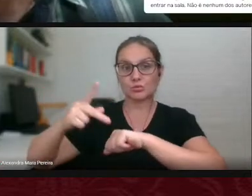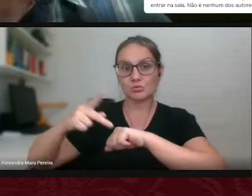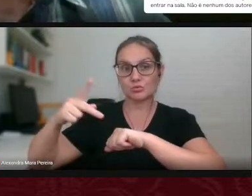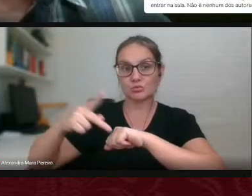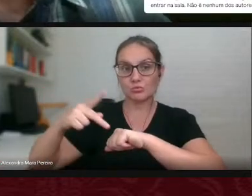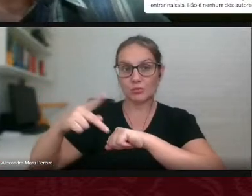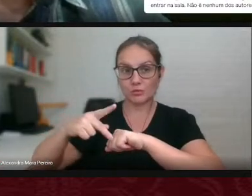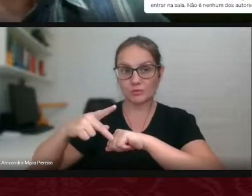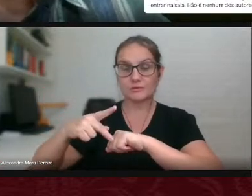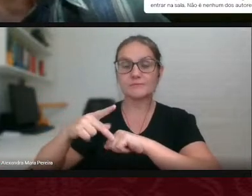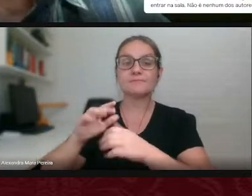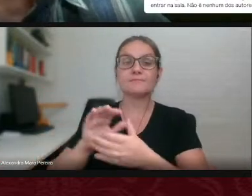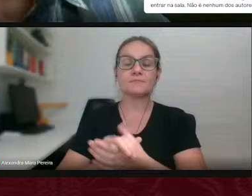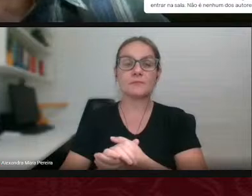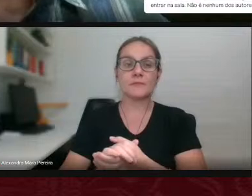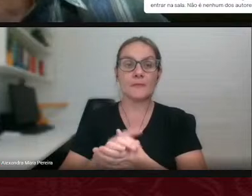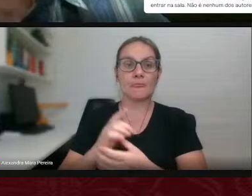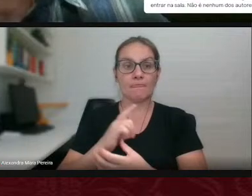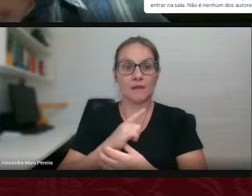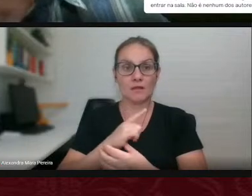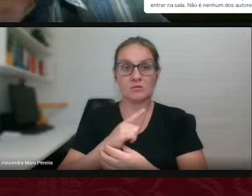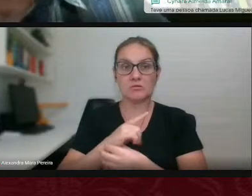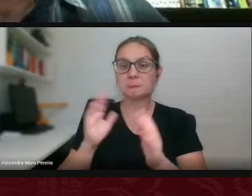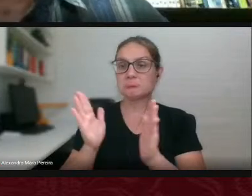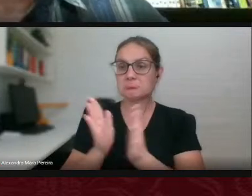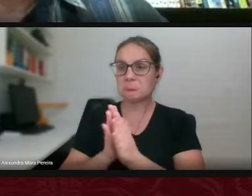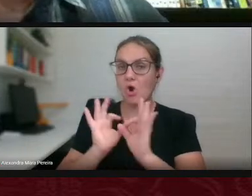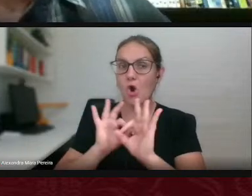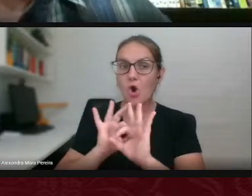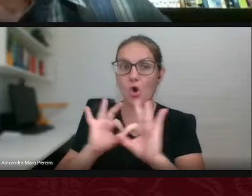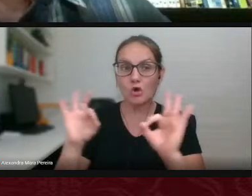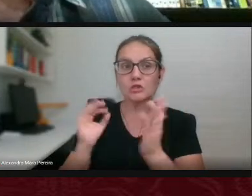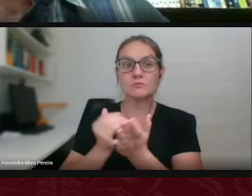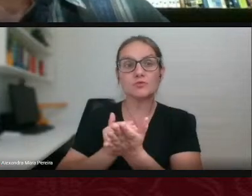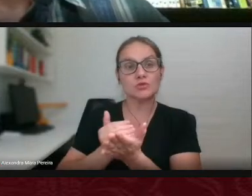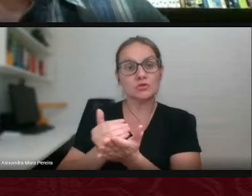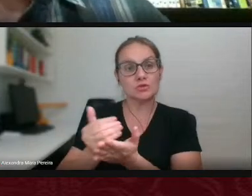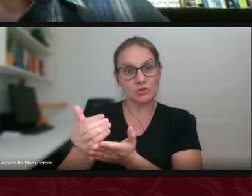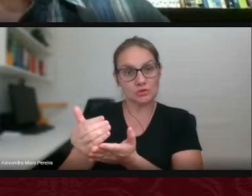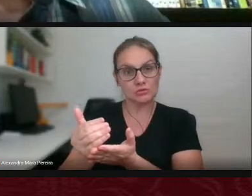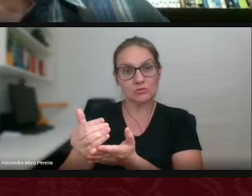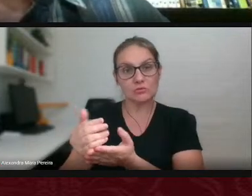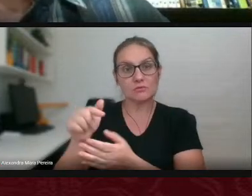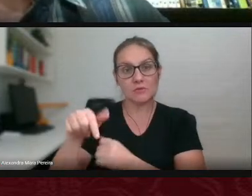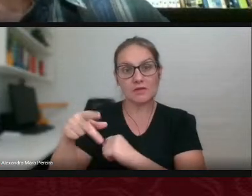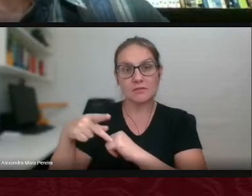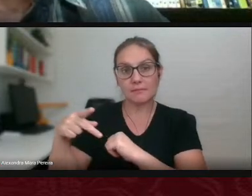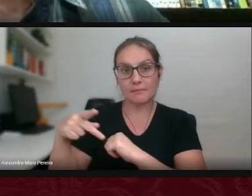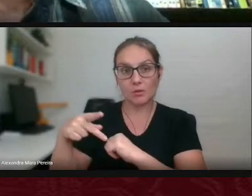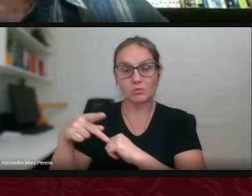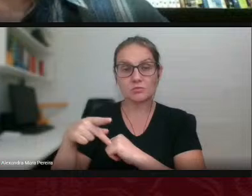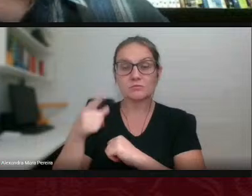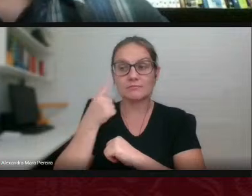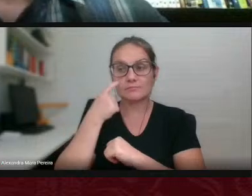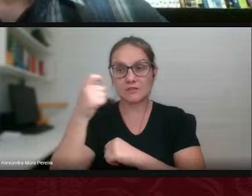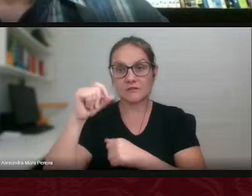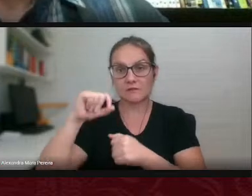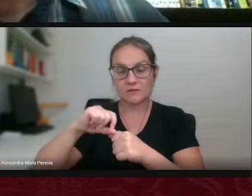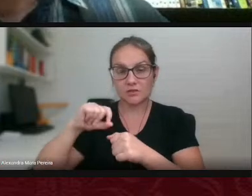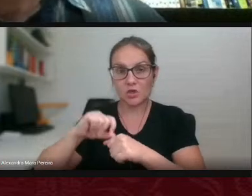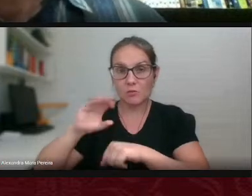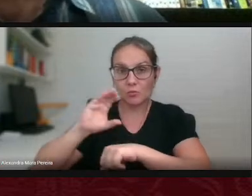Senso, e tivemos uma, portanto, êxito, né? No início dessa nossa intenção de educação